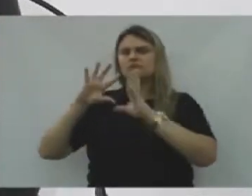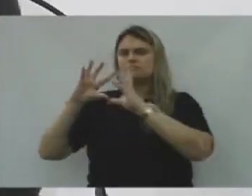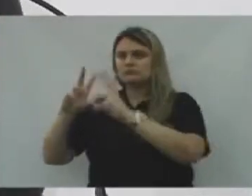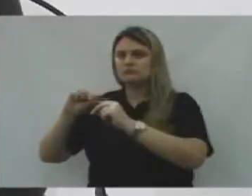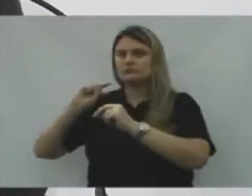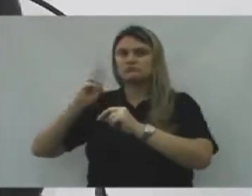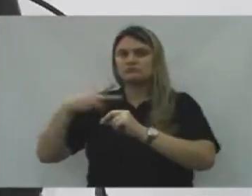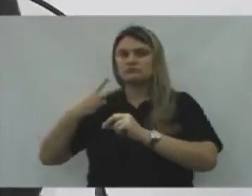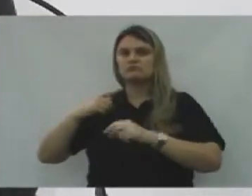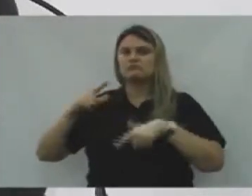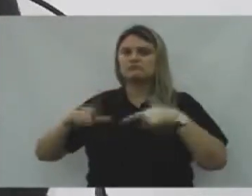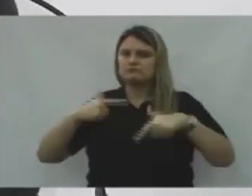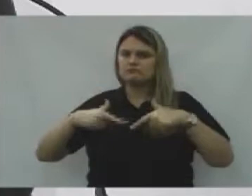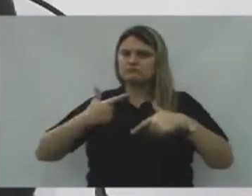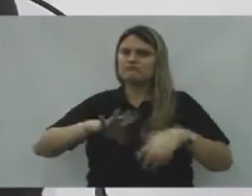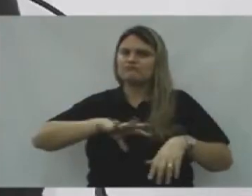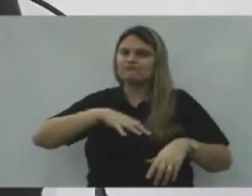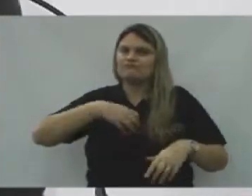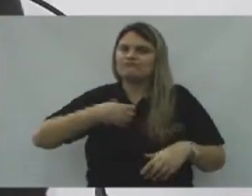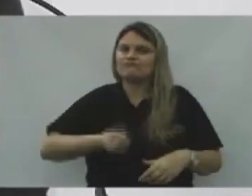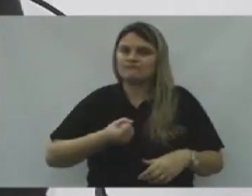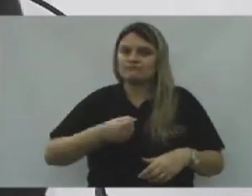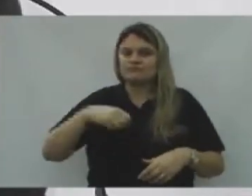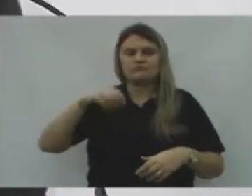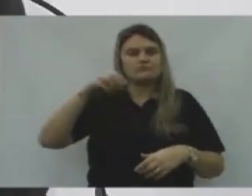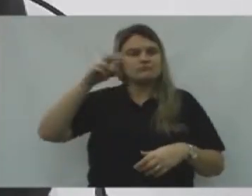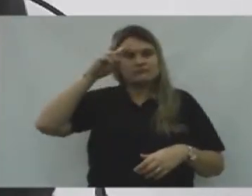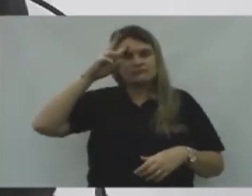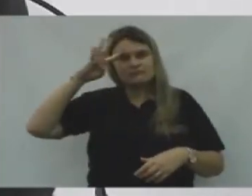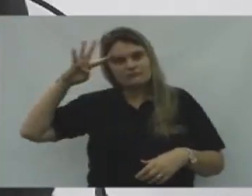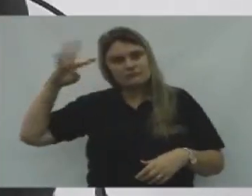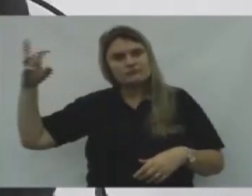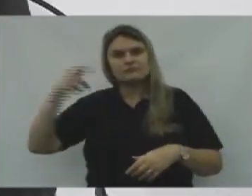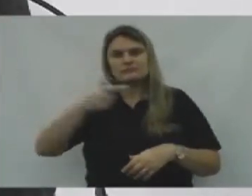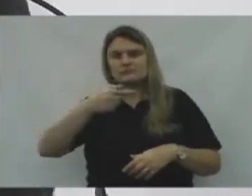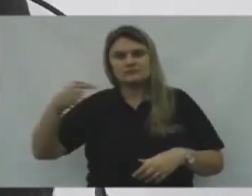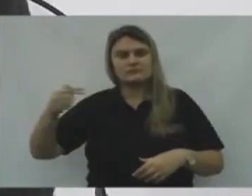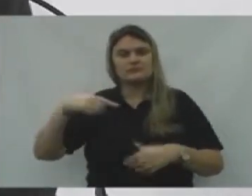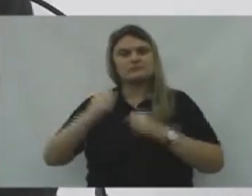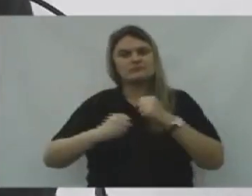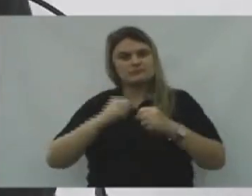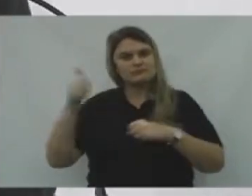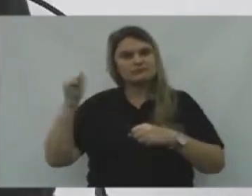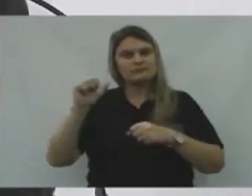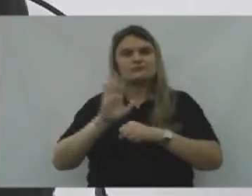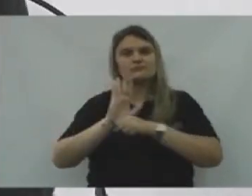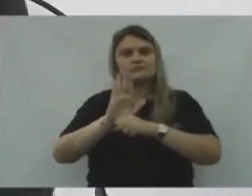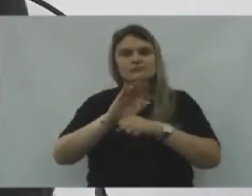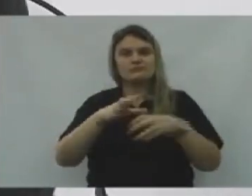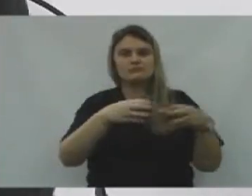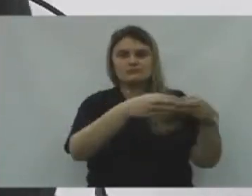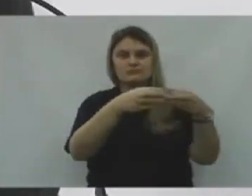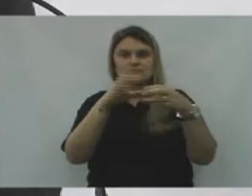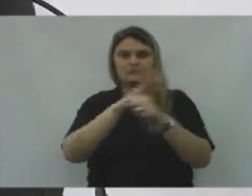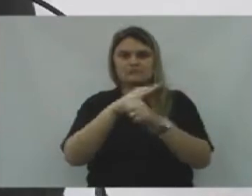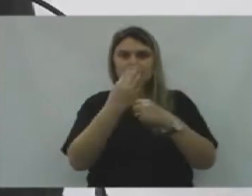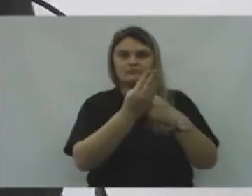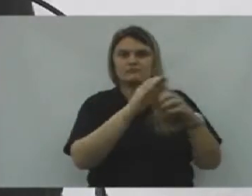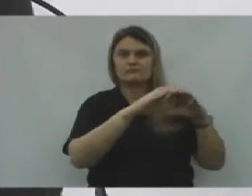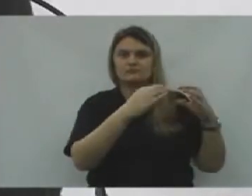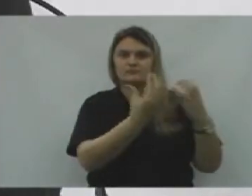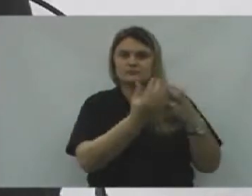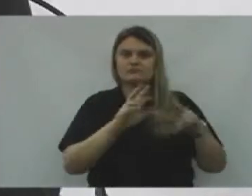vocês, Na segunda, terça, quarta, quinta, sexta, sábado, domingo, Correndo atrás para ajudar as suas comunidades, A